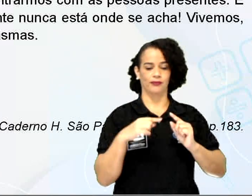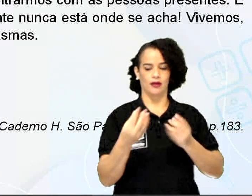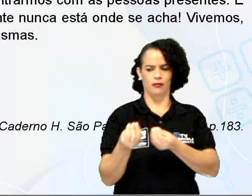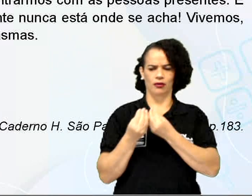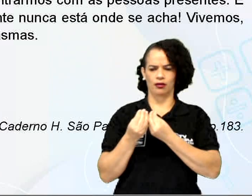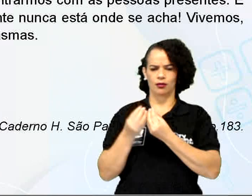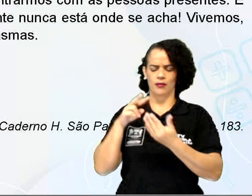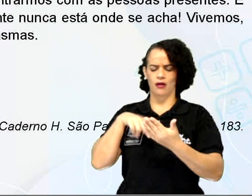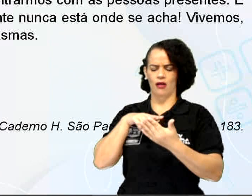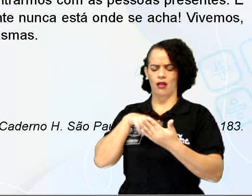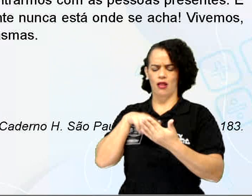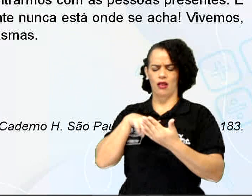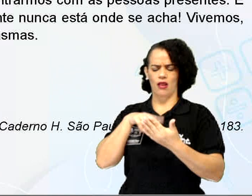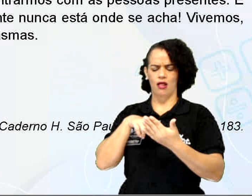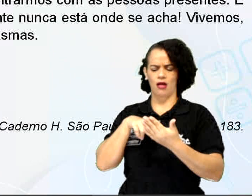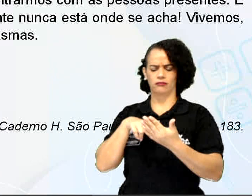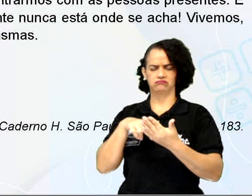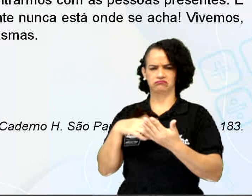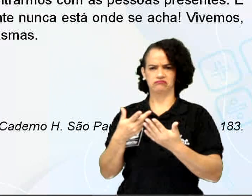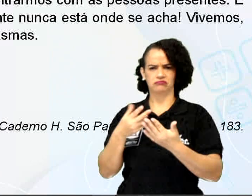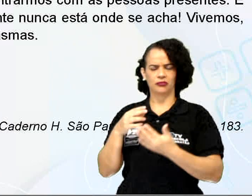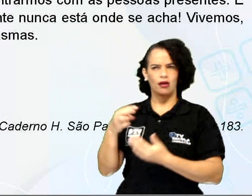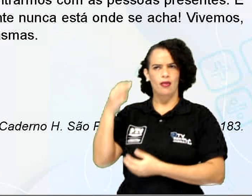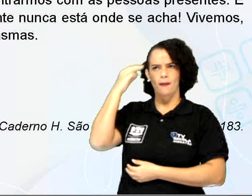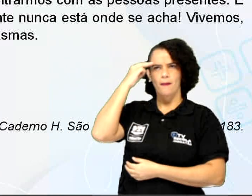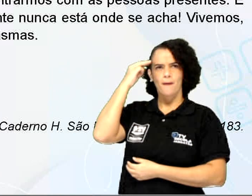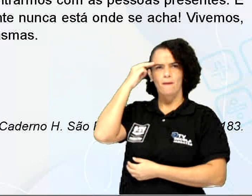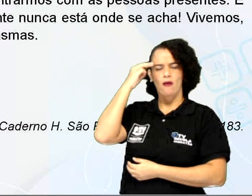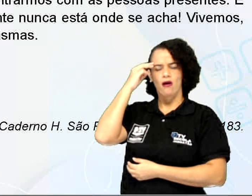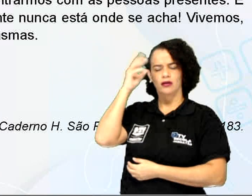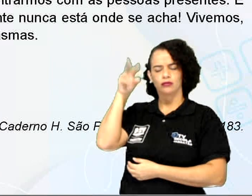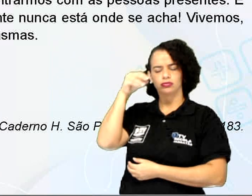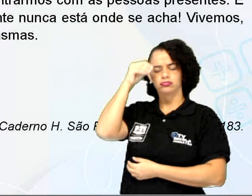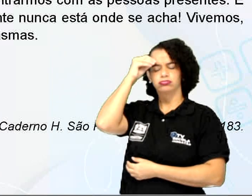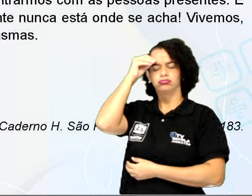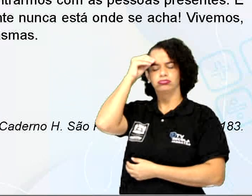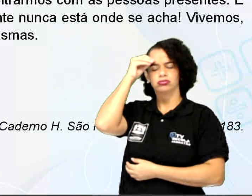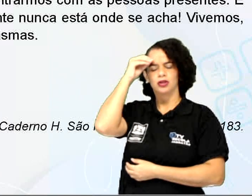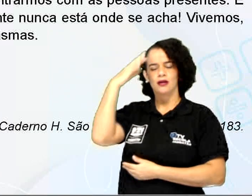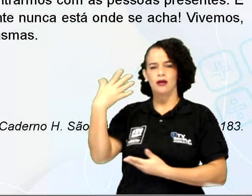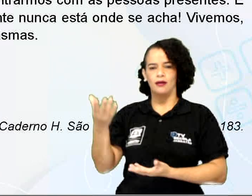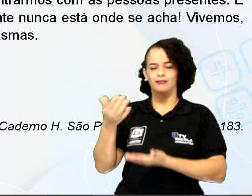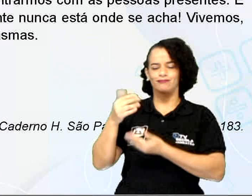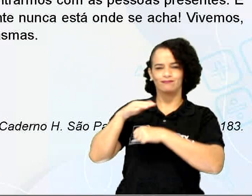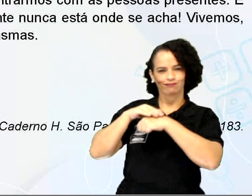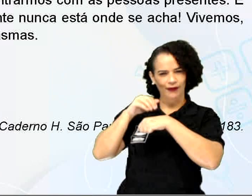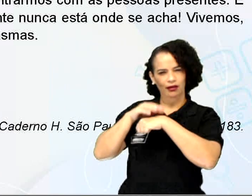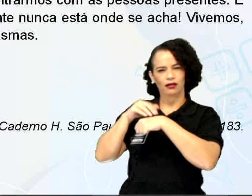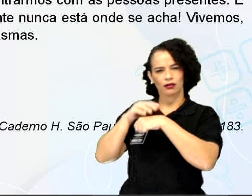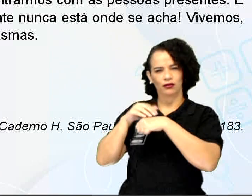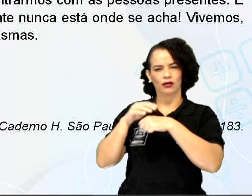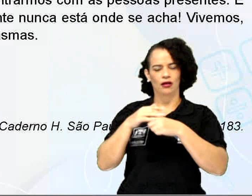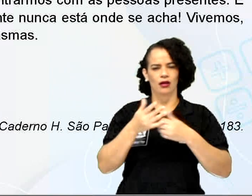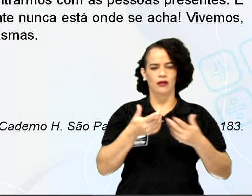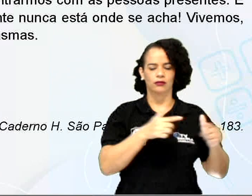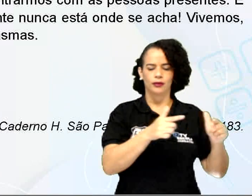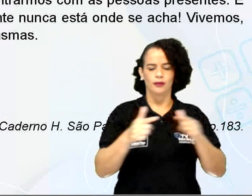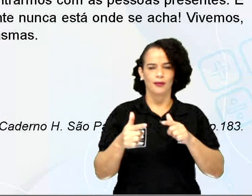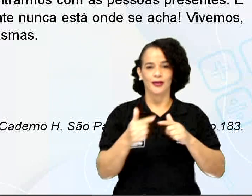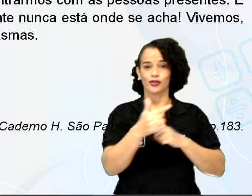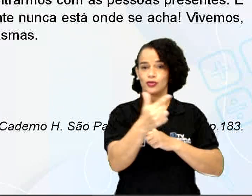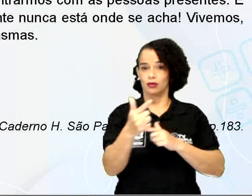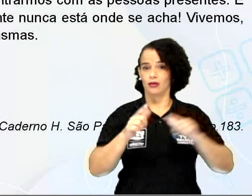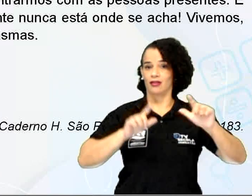ler, não me saiu da memória esta linha. O aspecto acolhedor dos lares sem televisão.